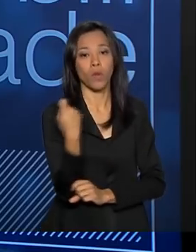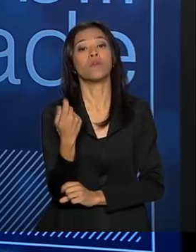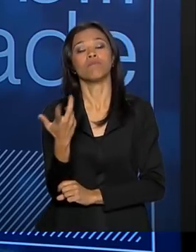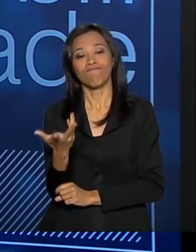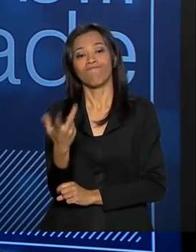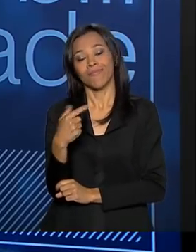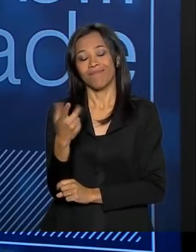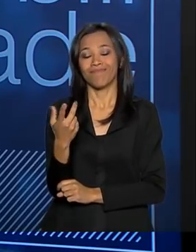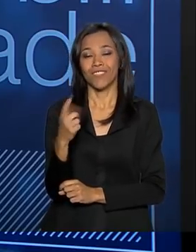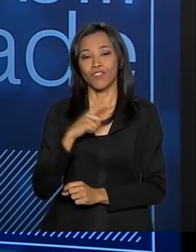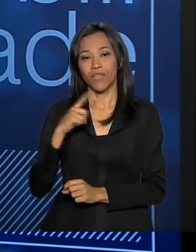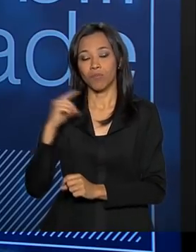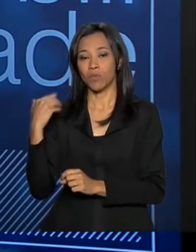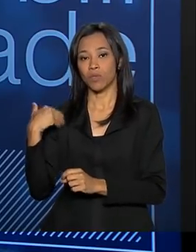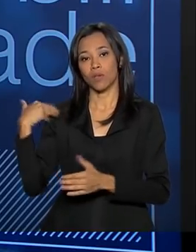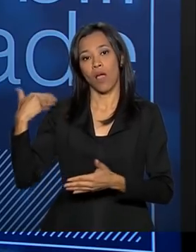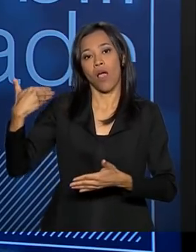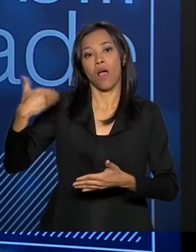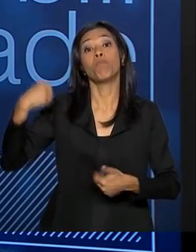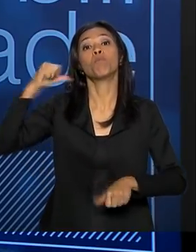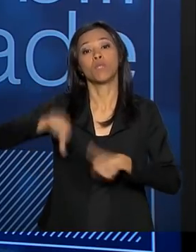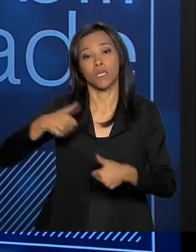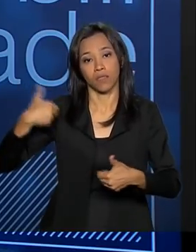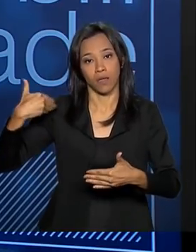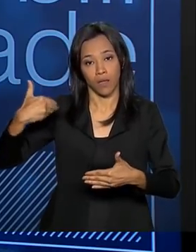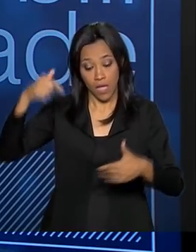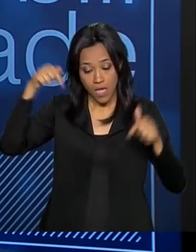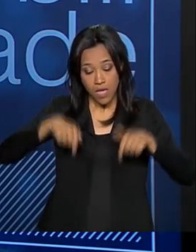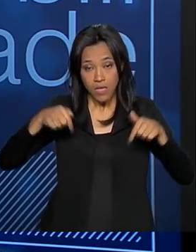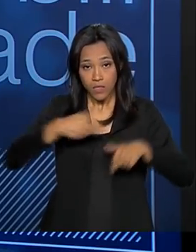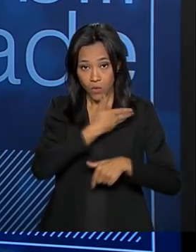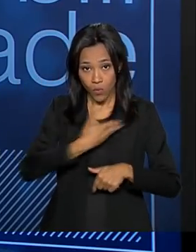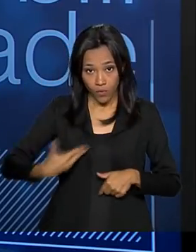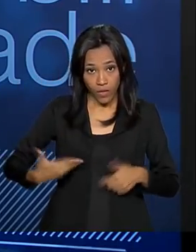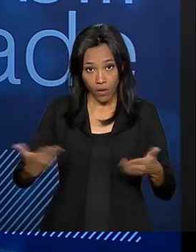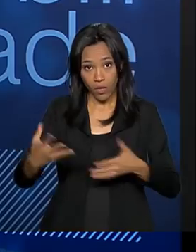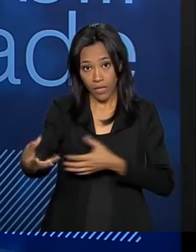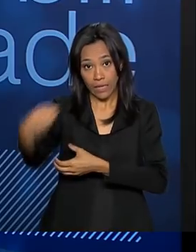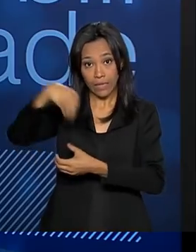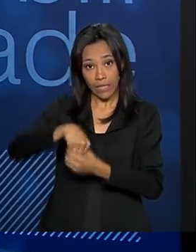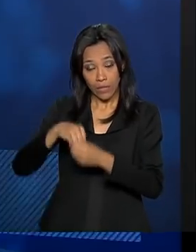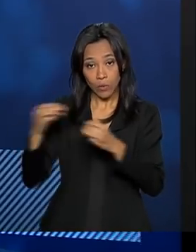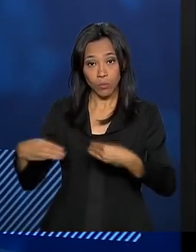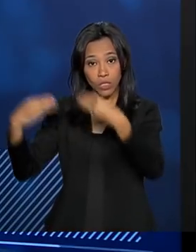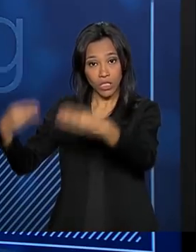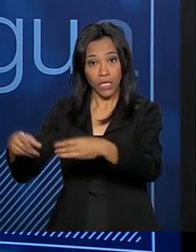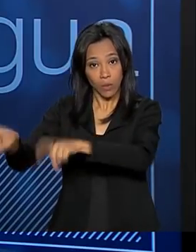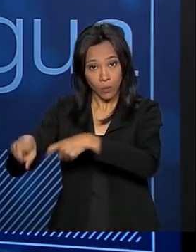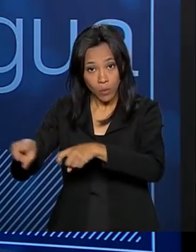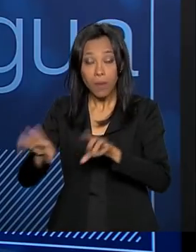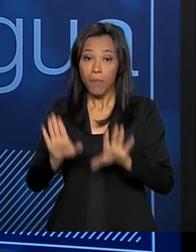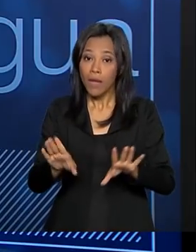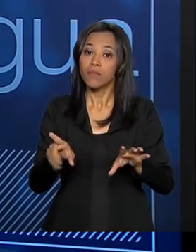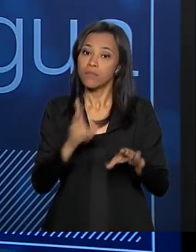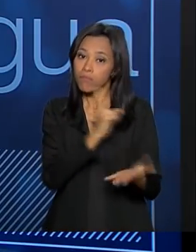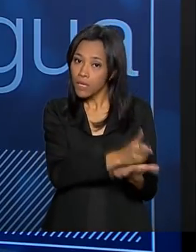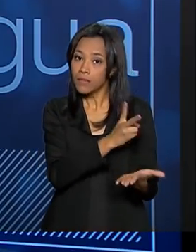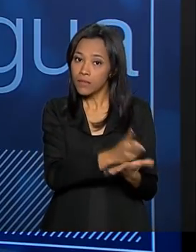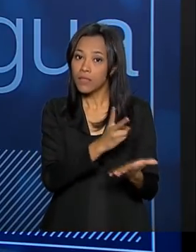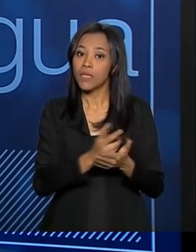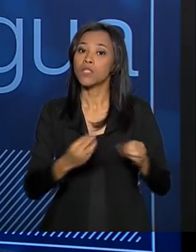essas mudanças nos últimos governos. Esse governo, ele está no Ministério da Agricultura, mas também ele continua no Ministério do Desenvolvimento Regional.